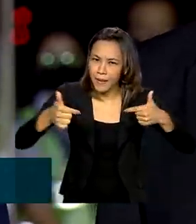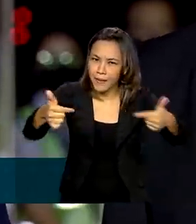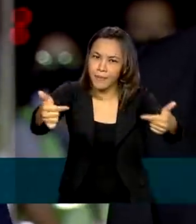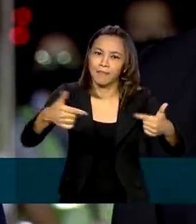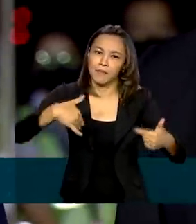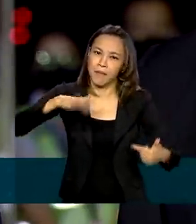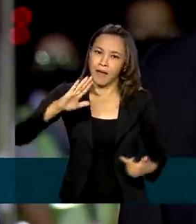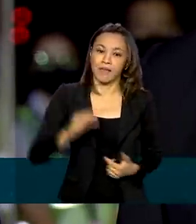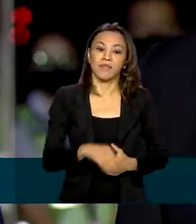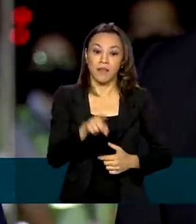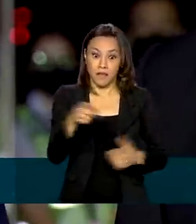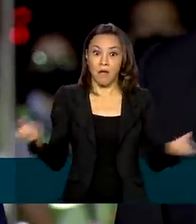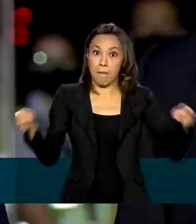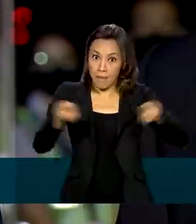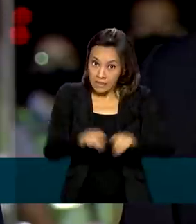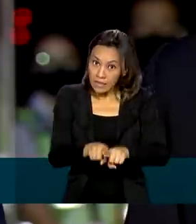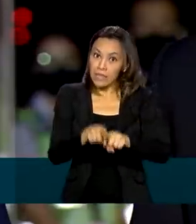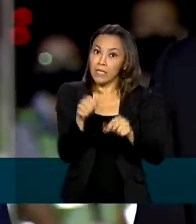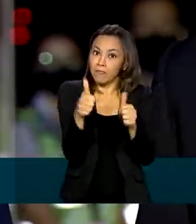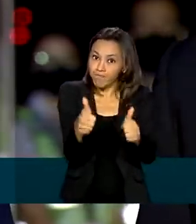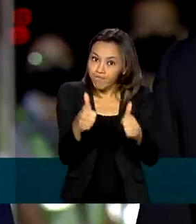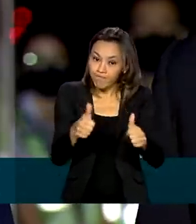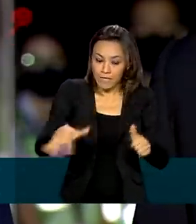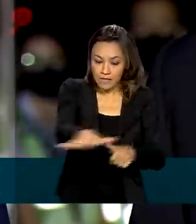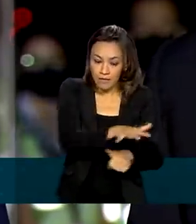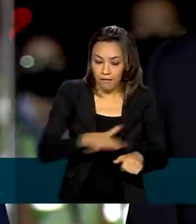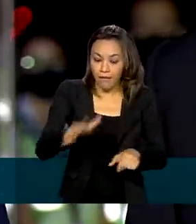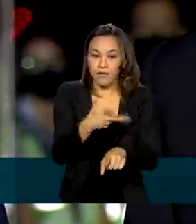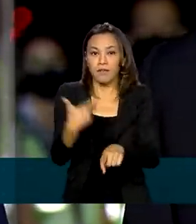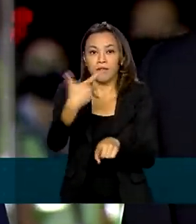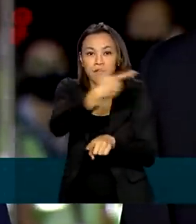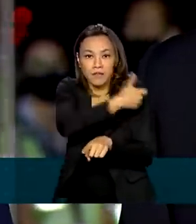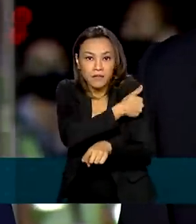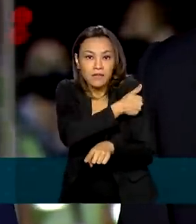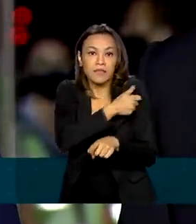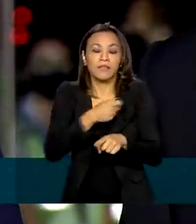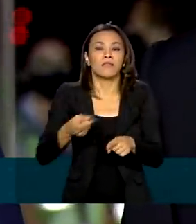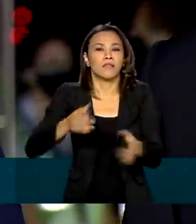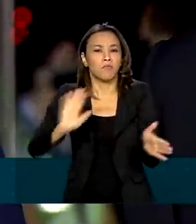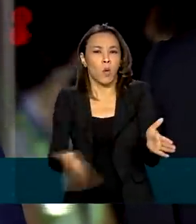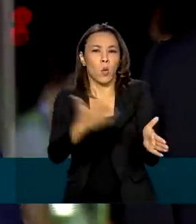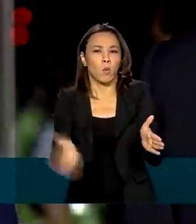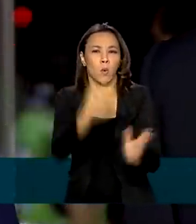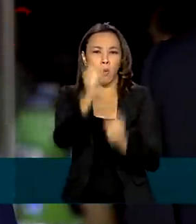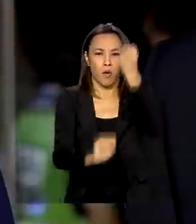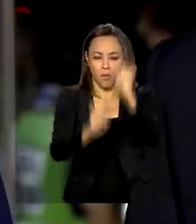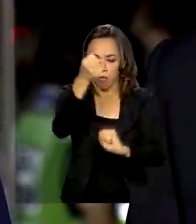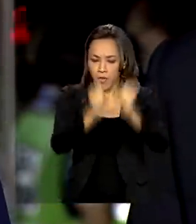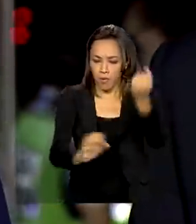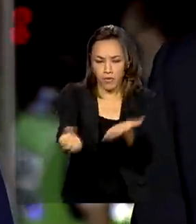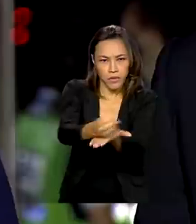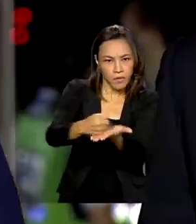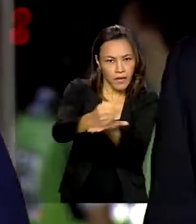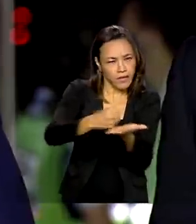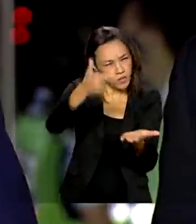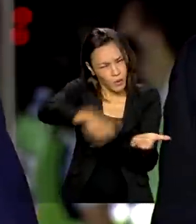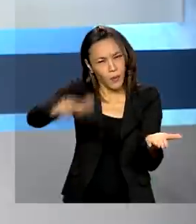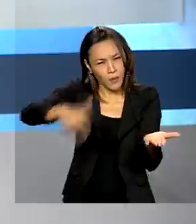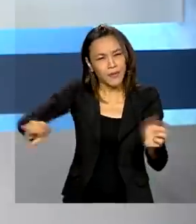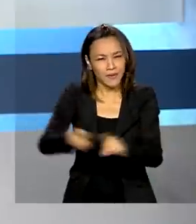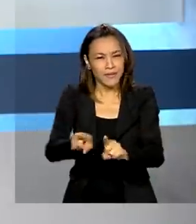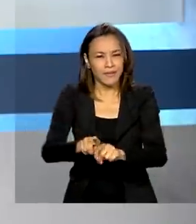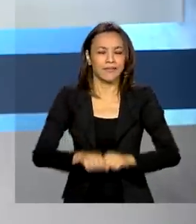certeza, se consolidará nessa área de vacinas, nessa área de medicamentos, farmacêutica e em muitas outras.